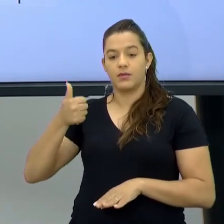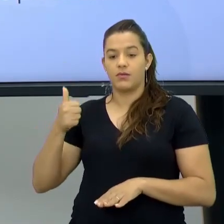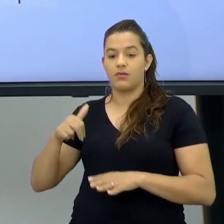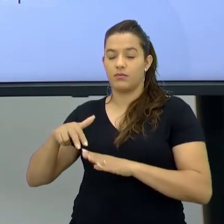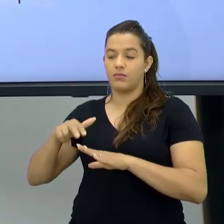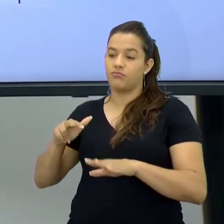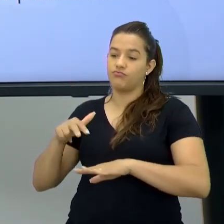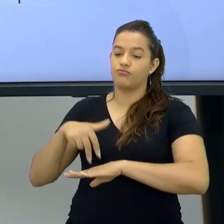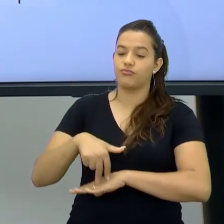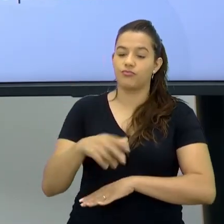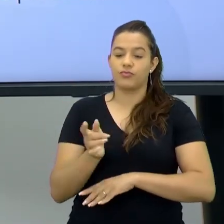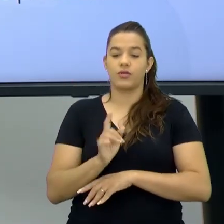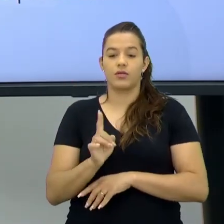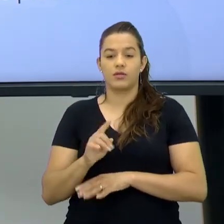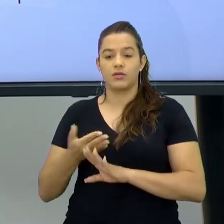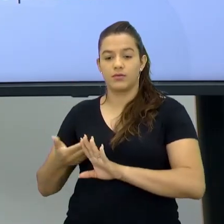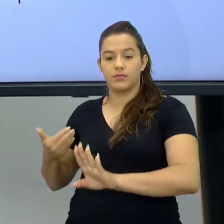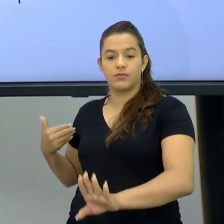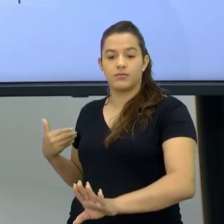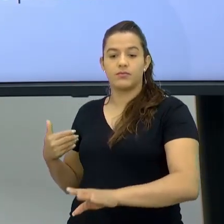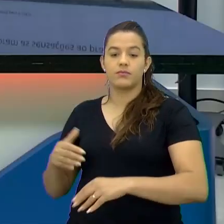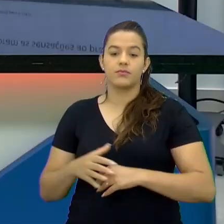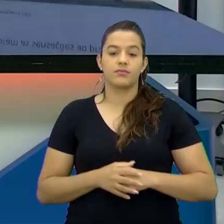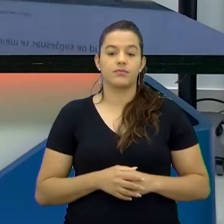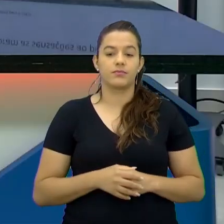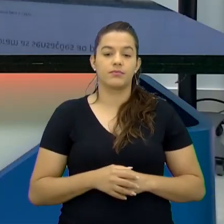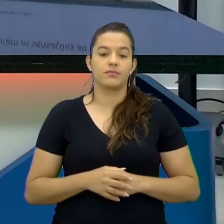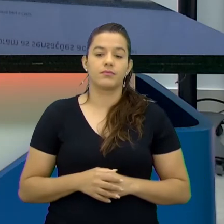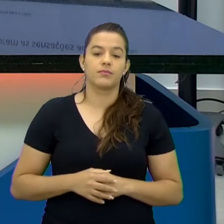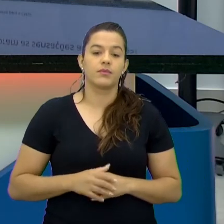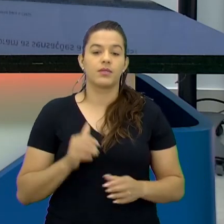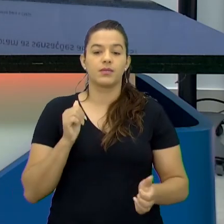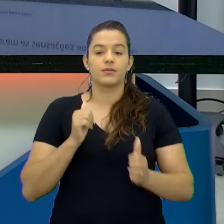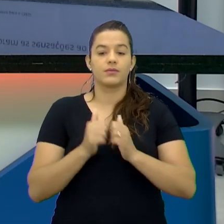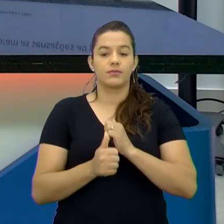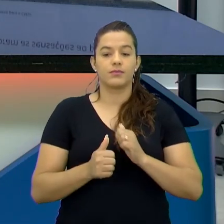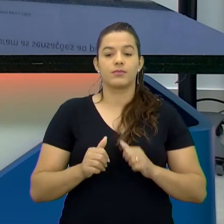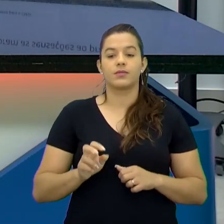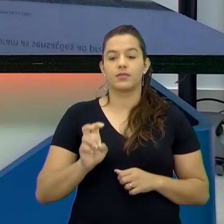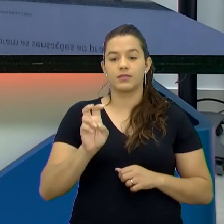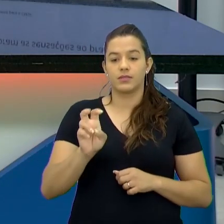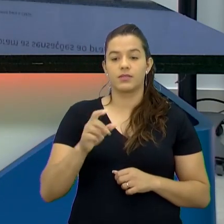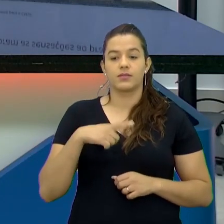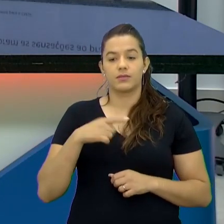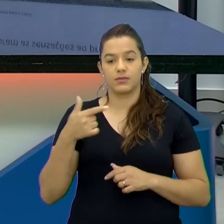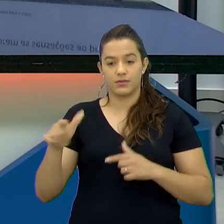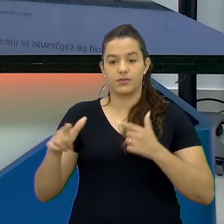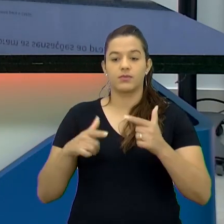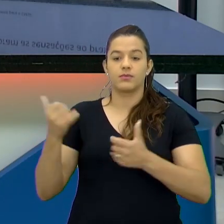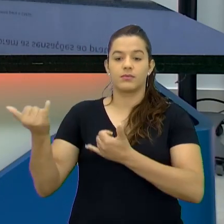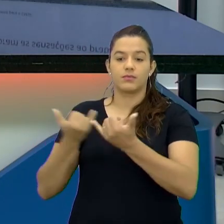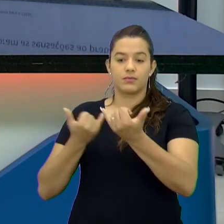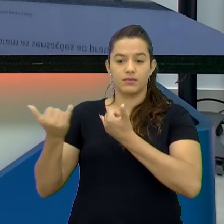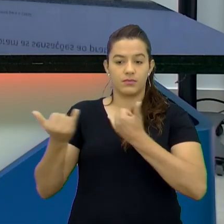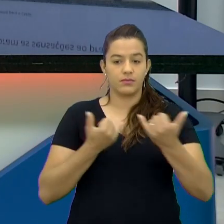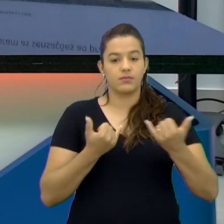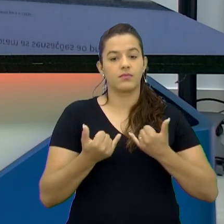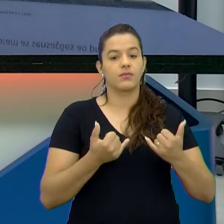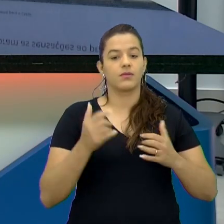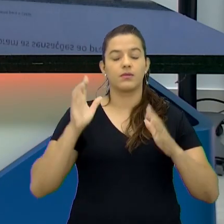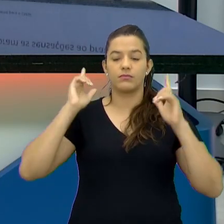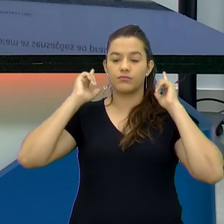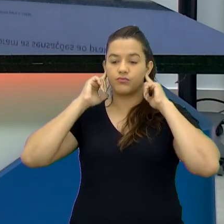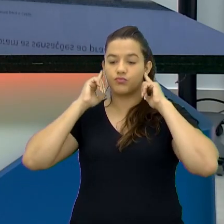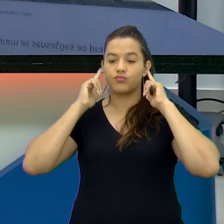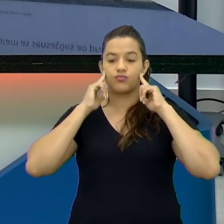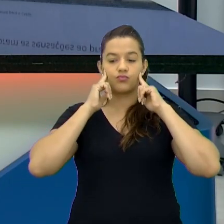Eu sempre preferi ficar de canto E no de cinco tem mais do que isso né Porque no de cinco você tem que seguir orientações Seguir orientações Que coisa do sensorial Que